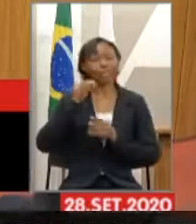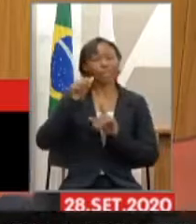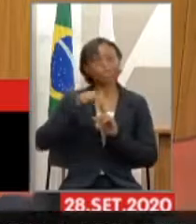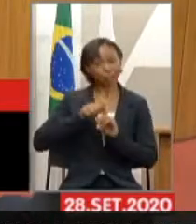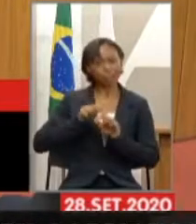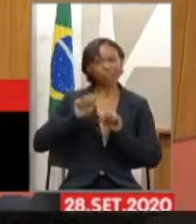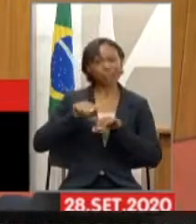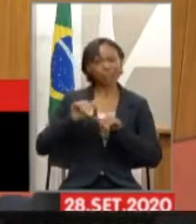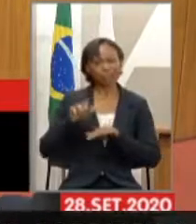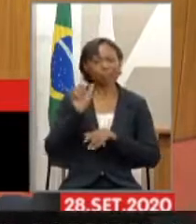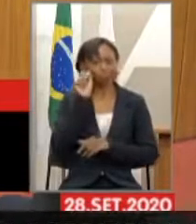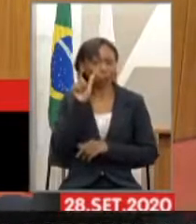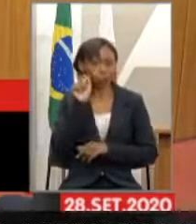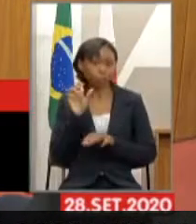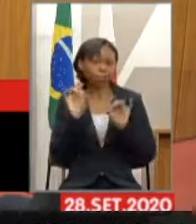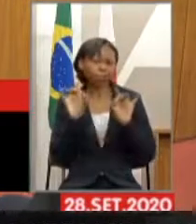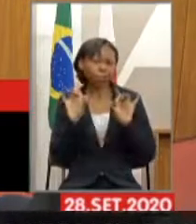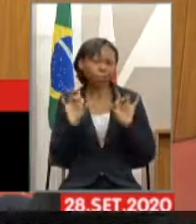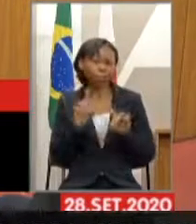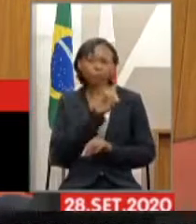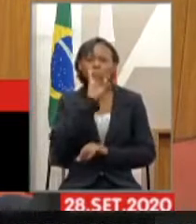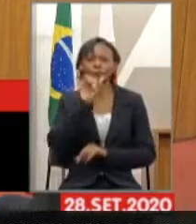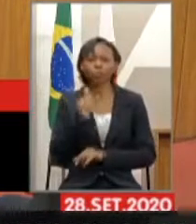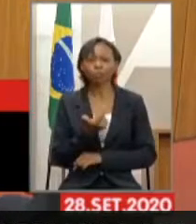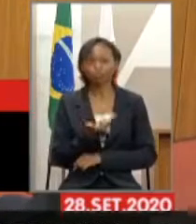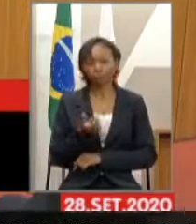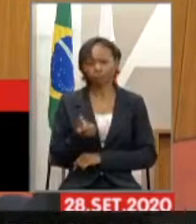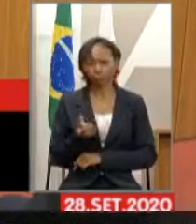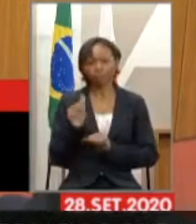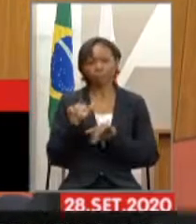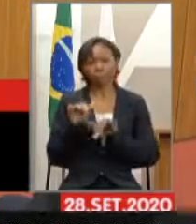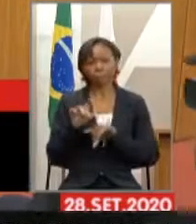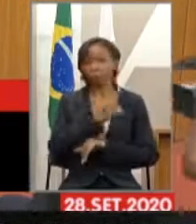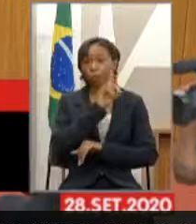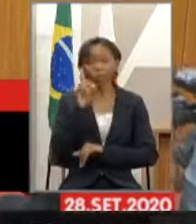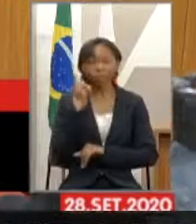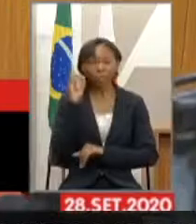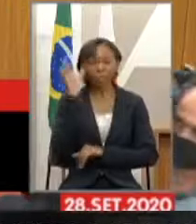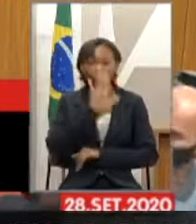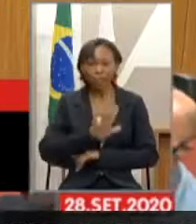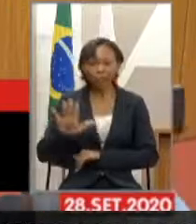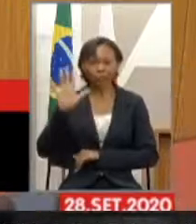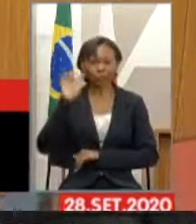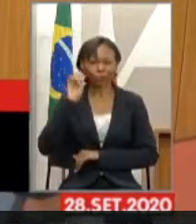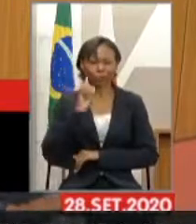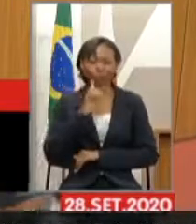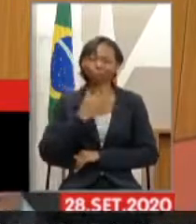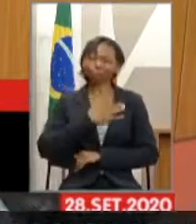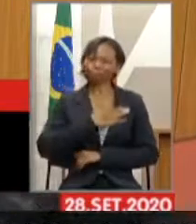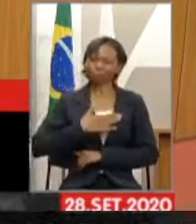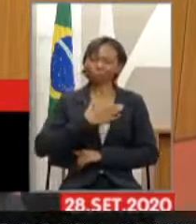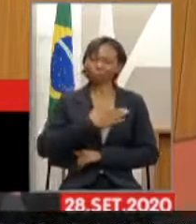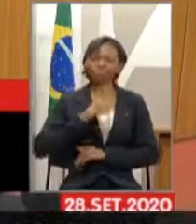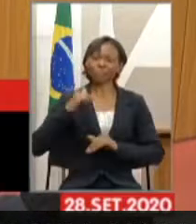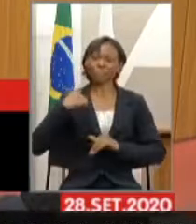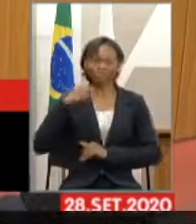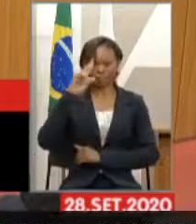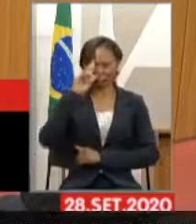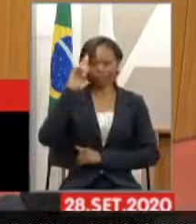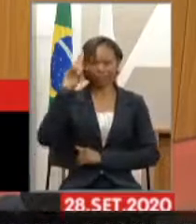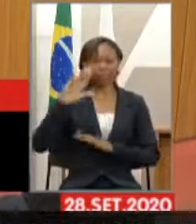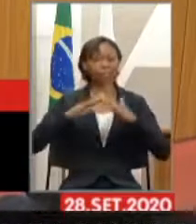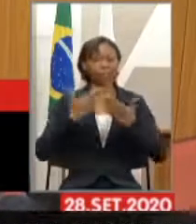em especial dia 26 de setembro, que o Dia Nacional dos Surdos. É com muito prazer, como diretor da Escola Estadual Francisco